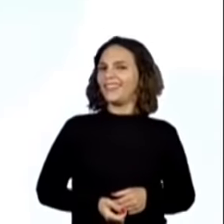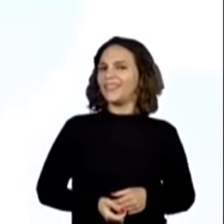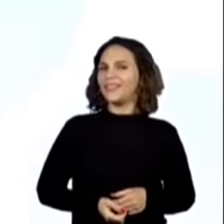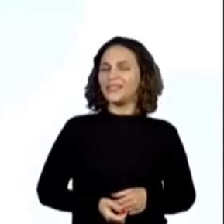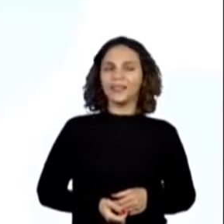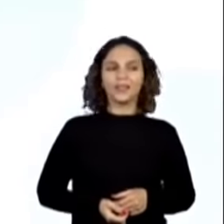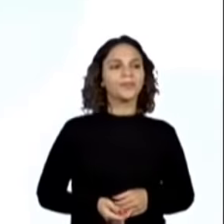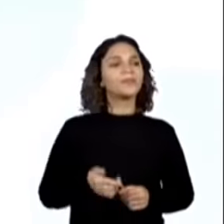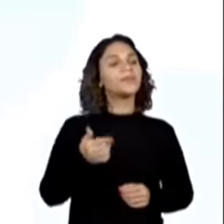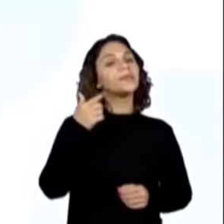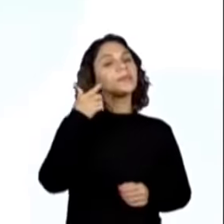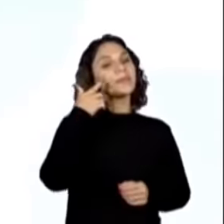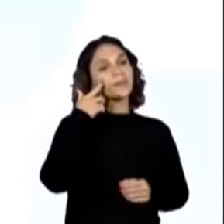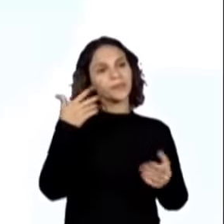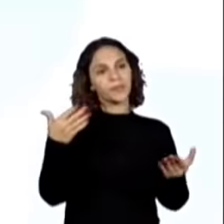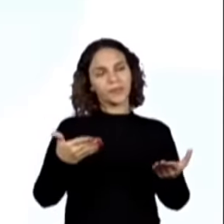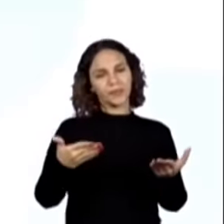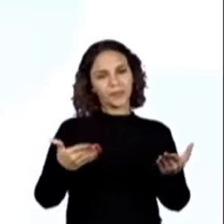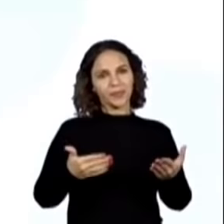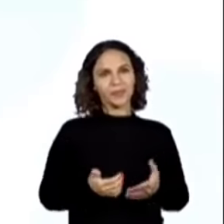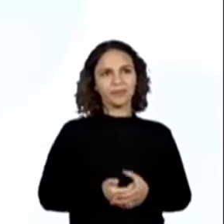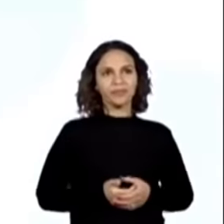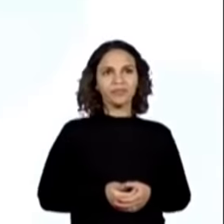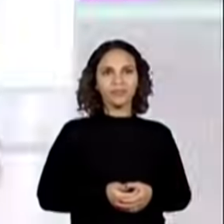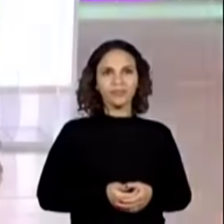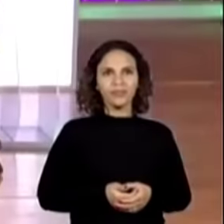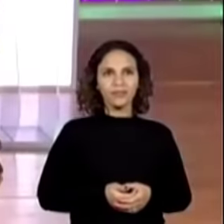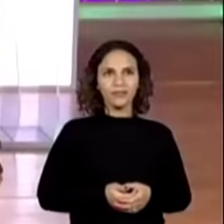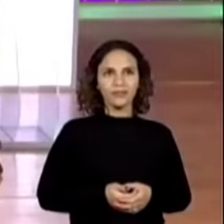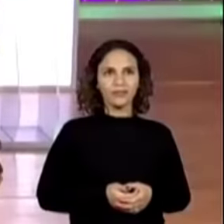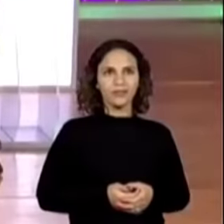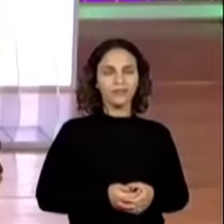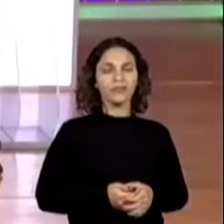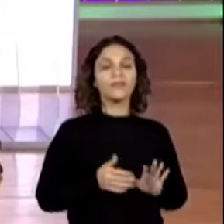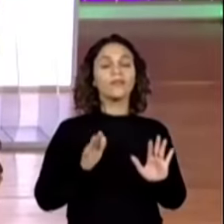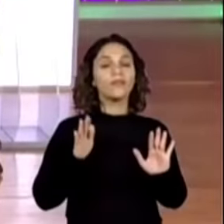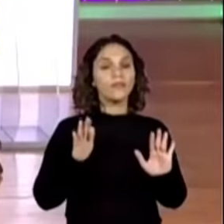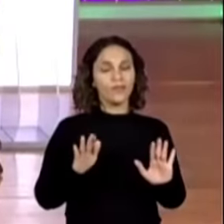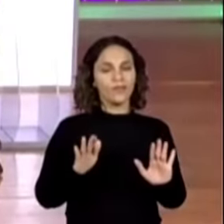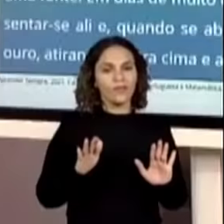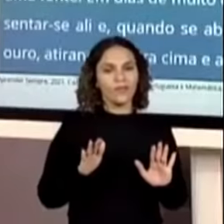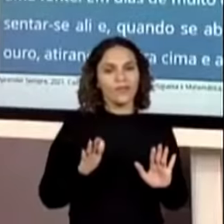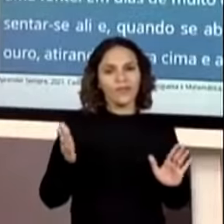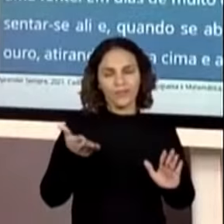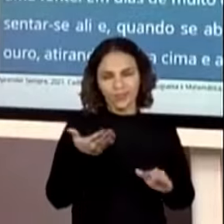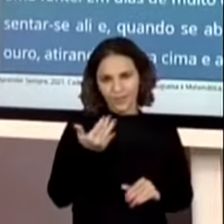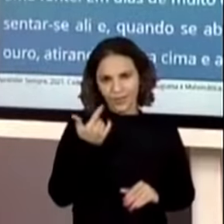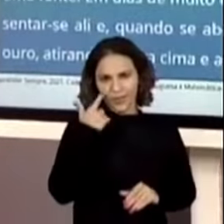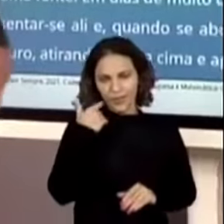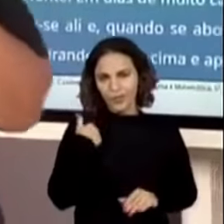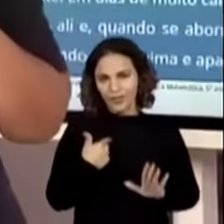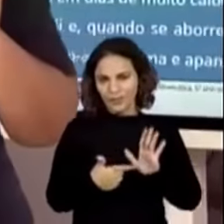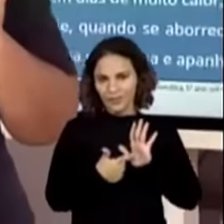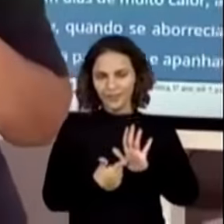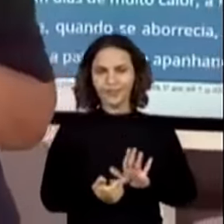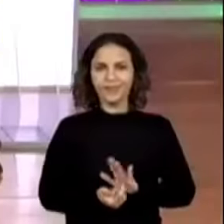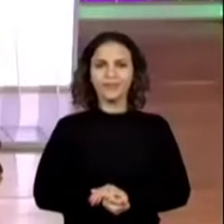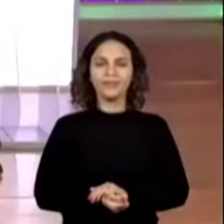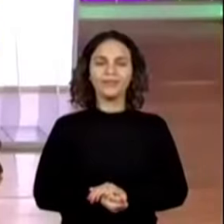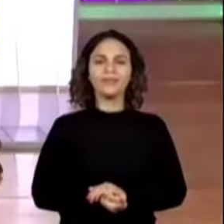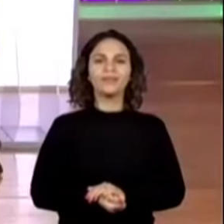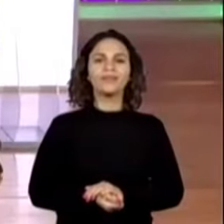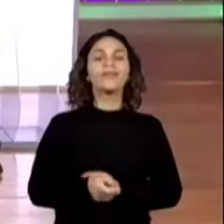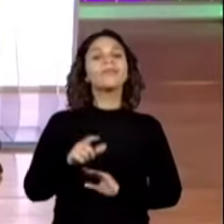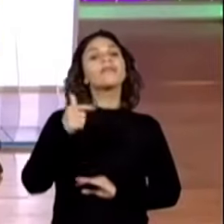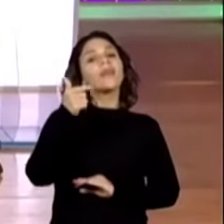Mas, aqui, eu vou fazer o seguinte, eu vou deixar agora, deixa eu falar primeiro uma coisa. A gente teria